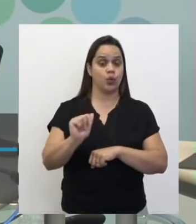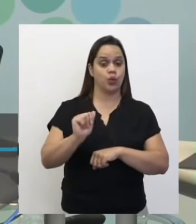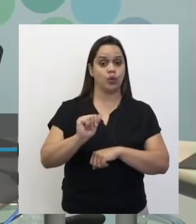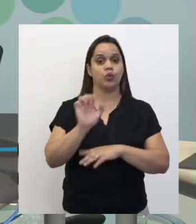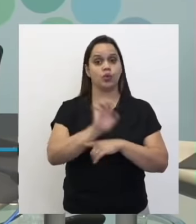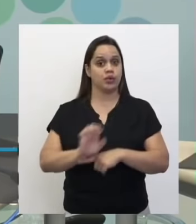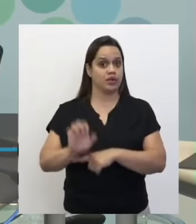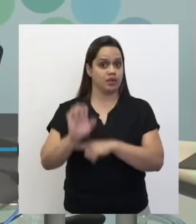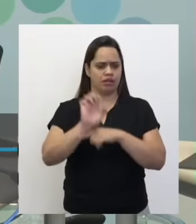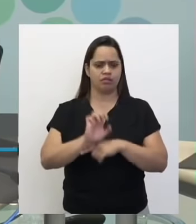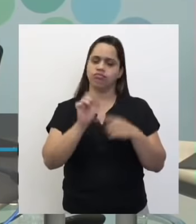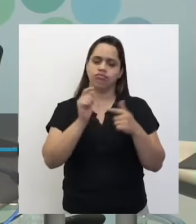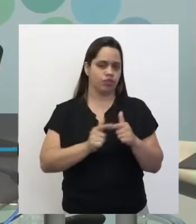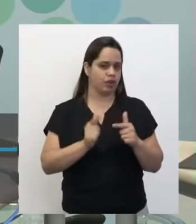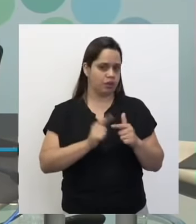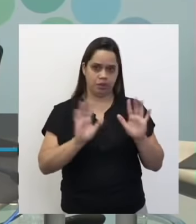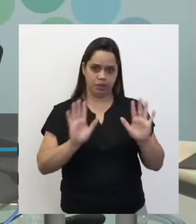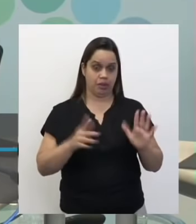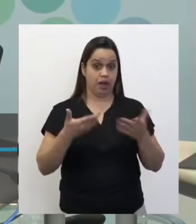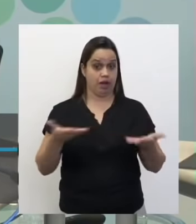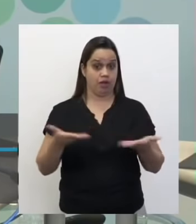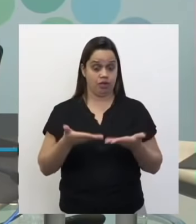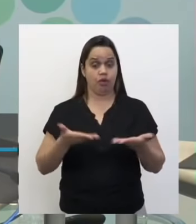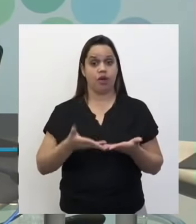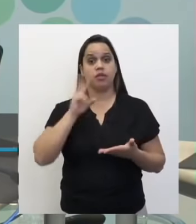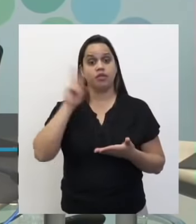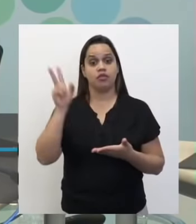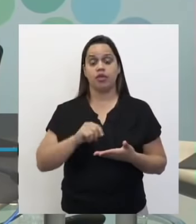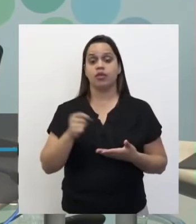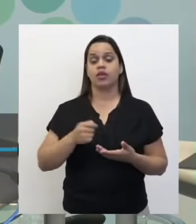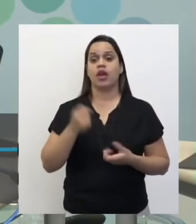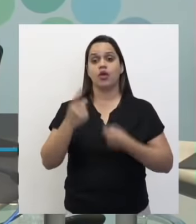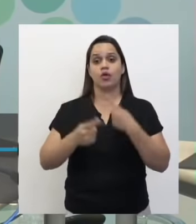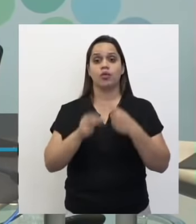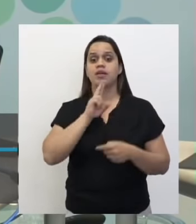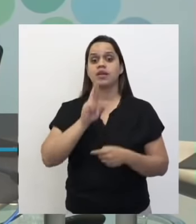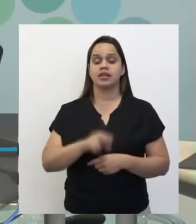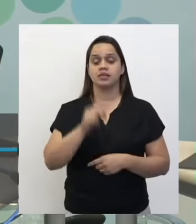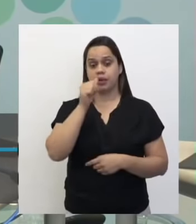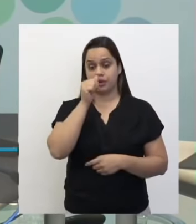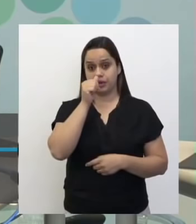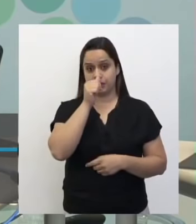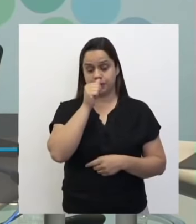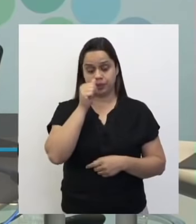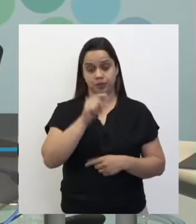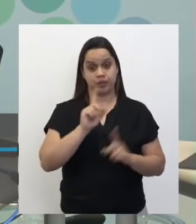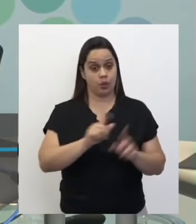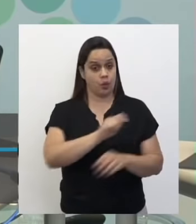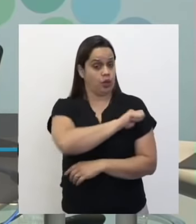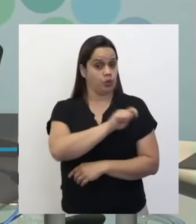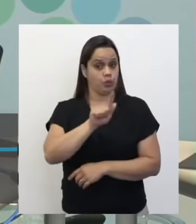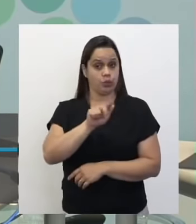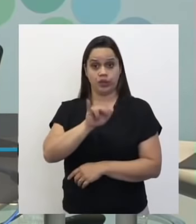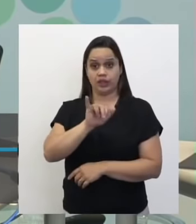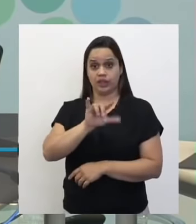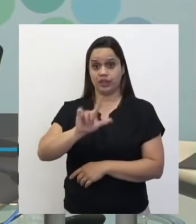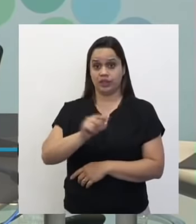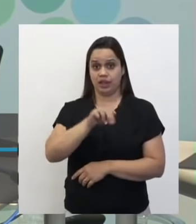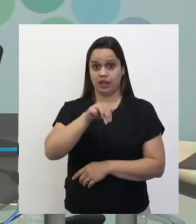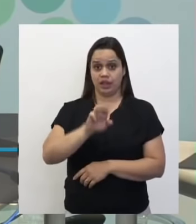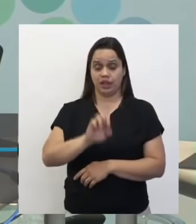problema, tá? Então a gente vai colocar aqui para o professor Antônio algumas das respostas de vocês. O Guilherme, ele respondeu